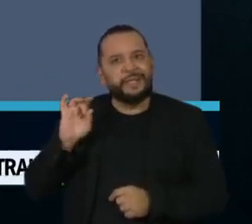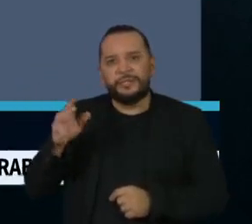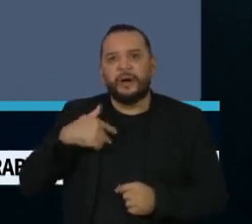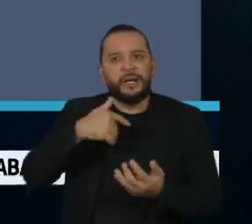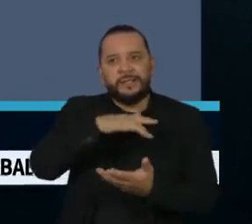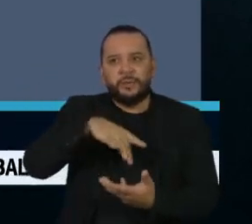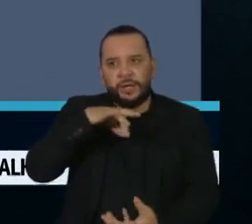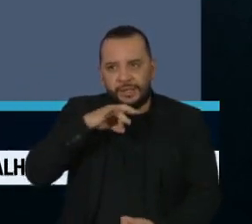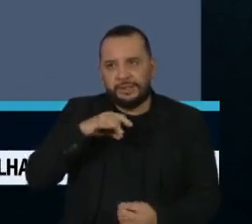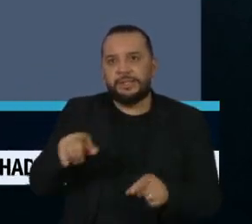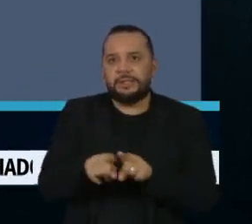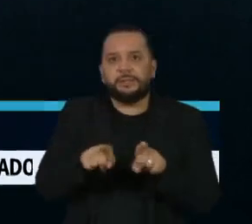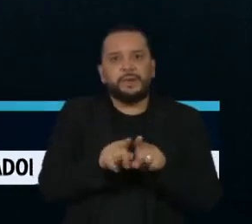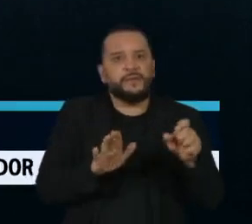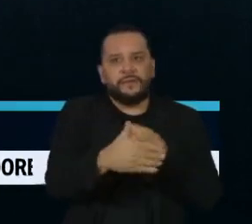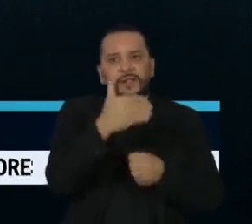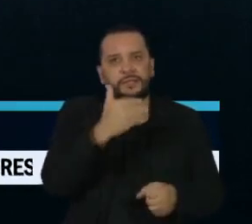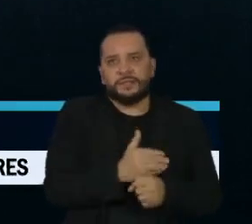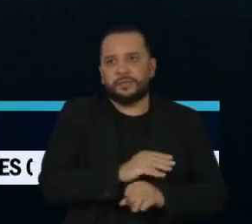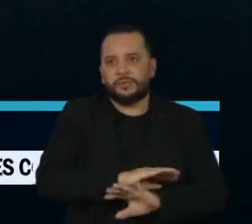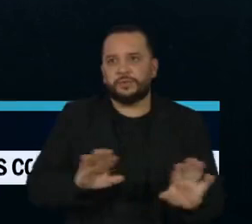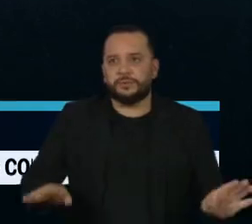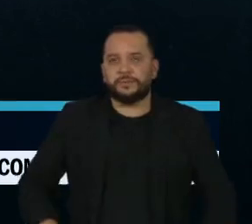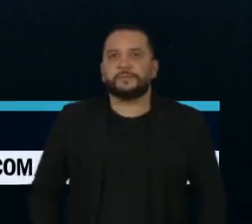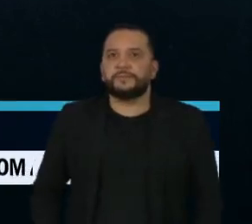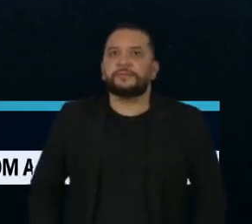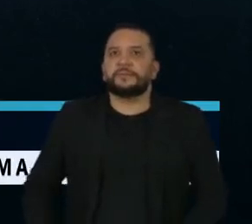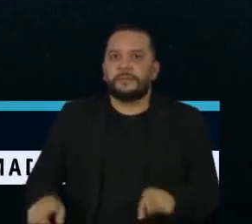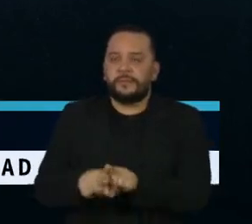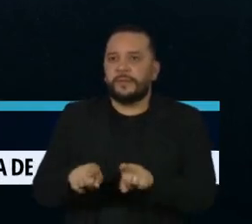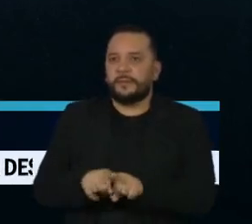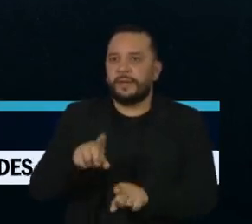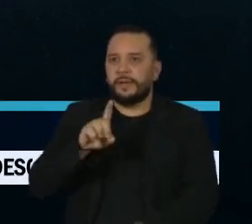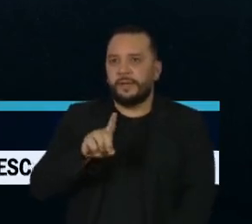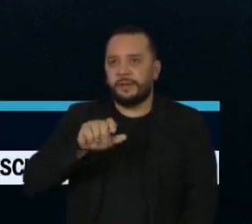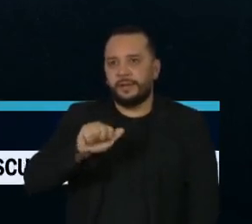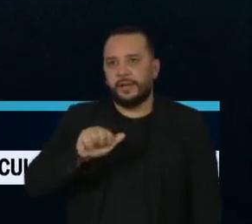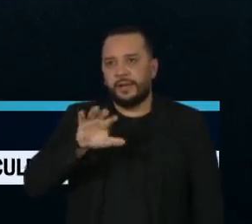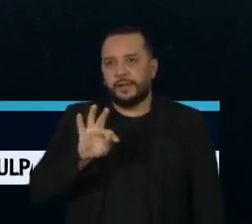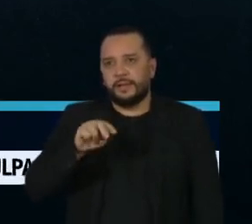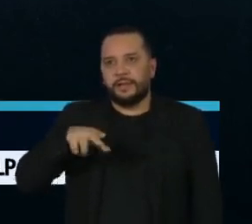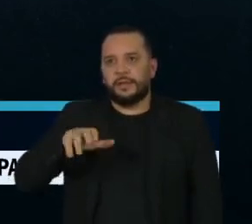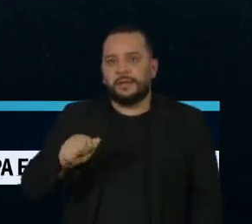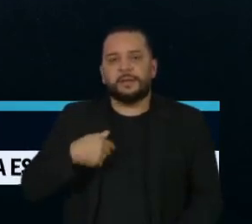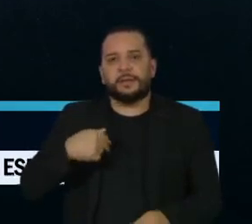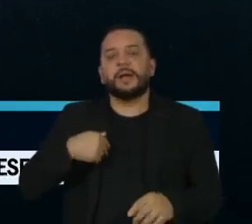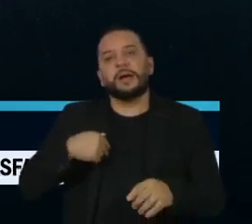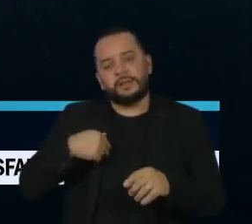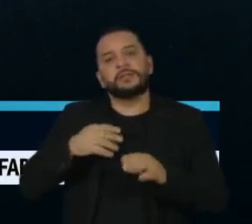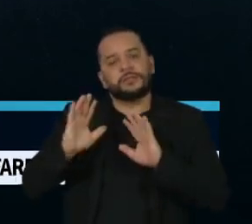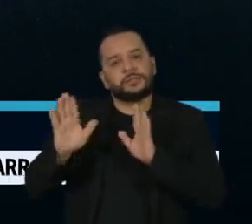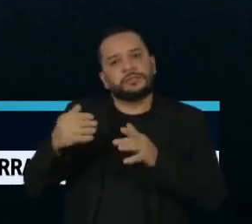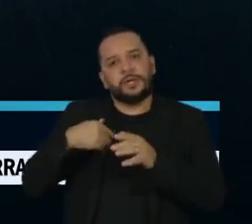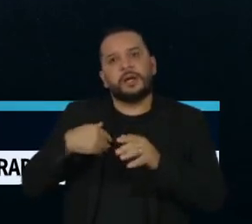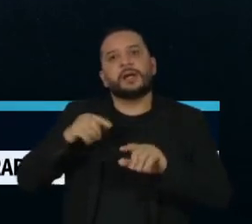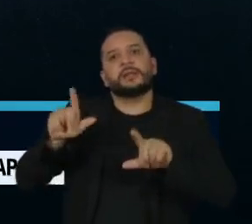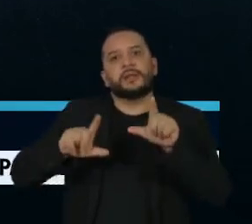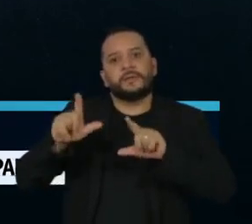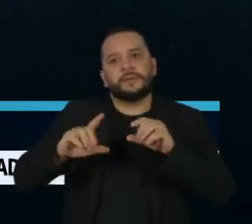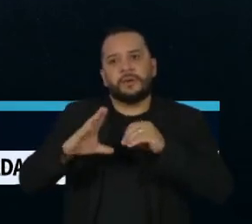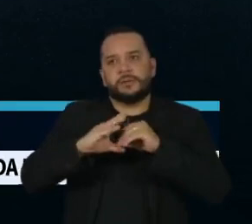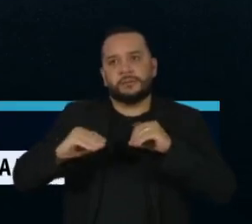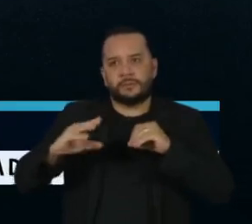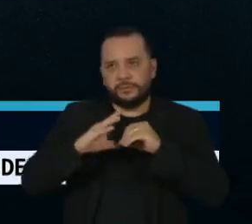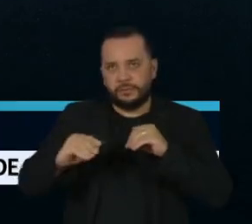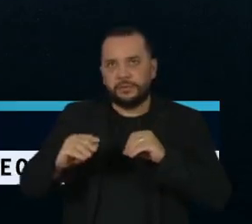democracia e a do fascismo. Já o apresentador José Luiz Datena, da TV Bandeirantes, confirmou hoje que estará na chapa